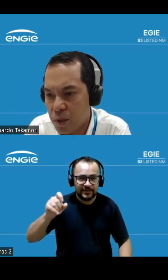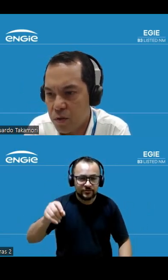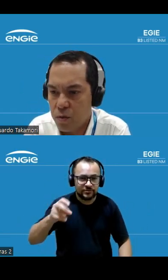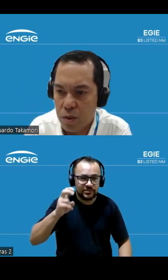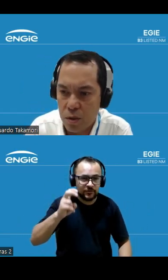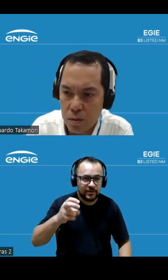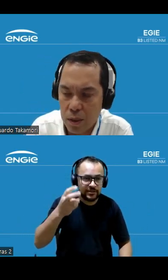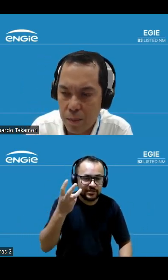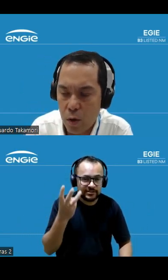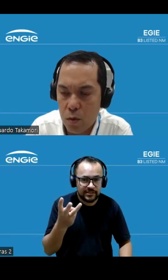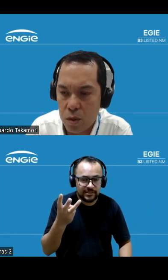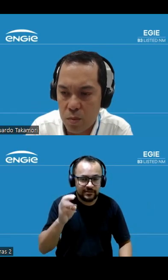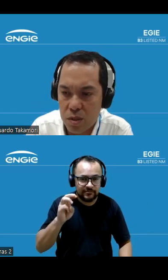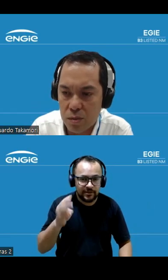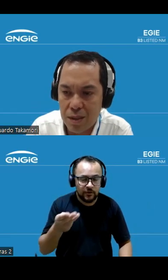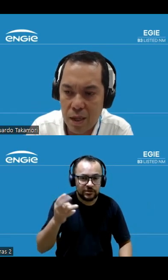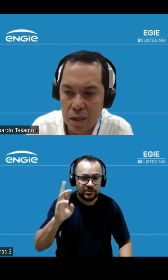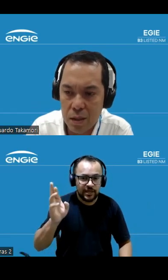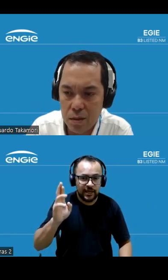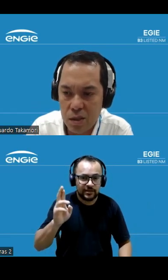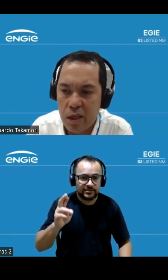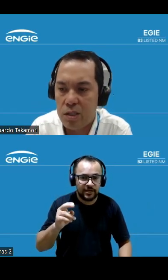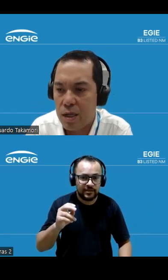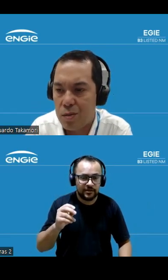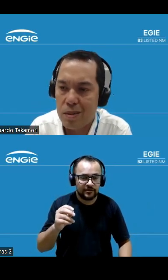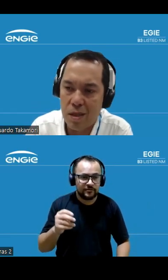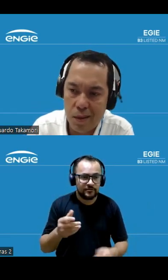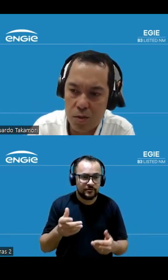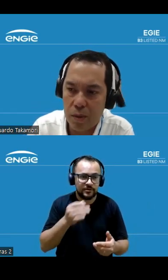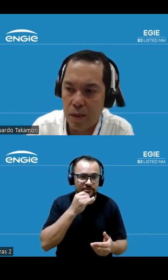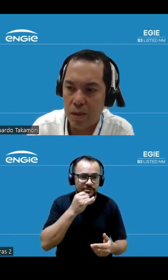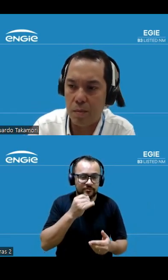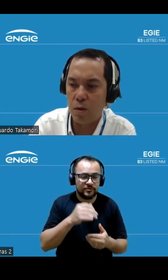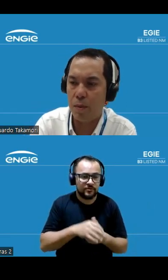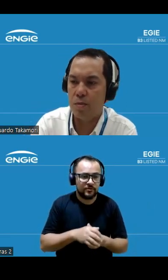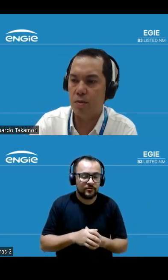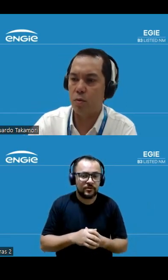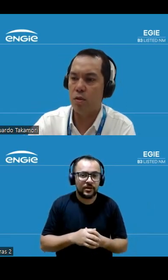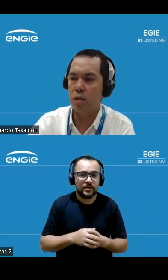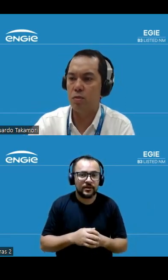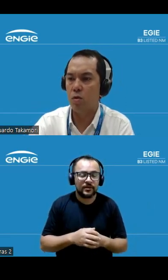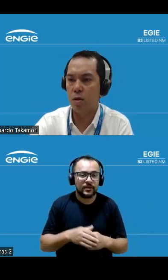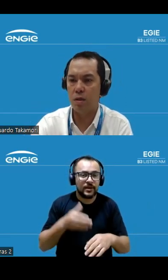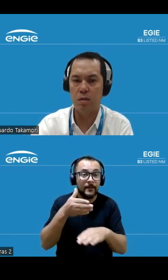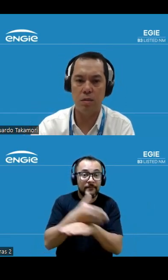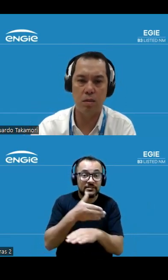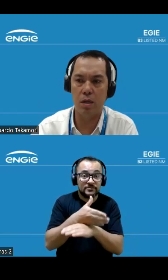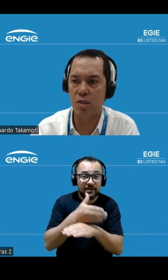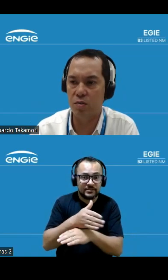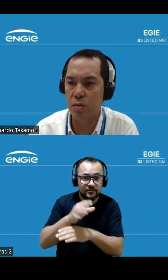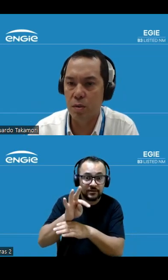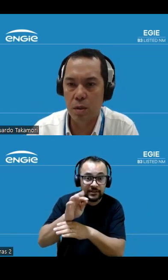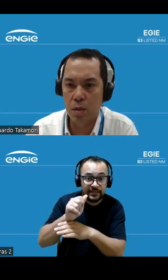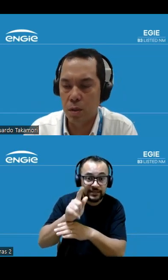em função da menor contribuição da TAG que é gerado basicamente pela menor participação que nós temos agora nesse